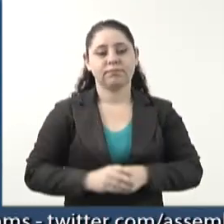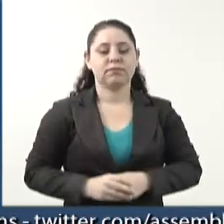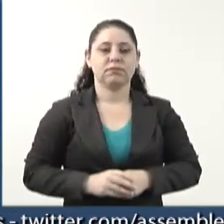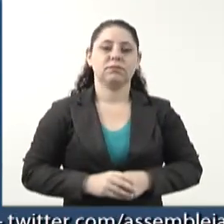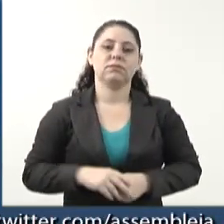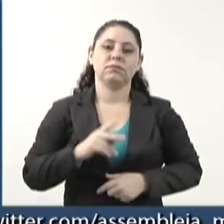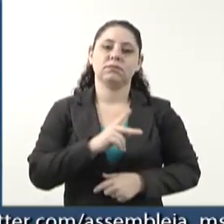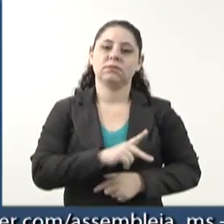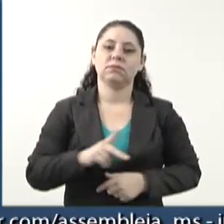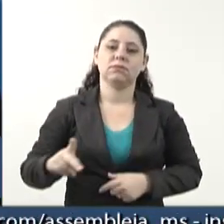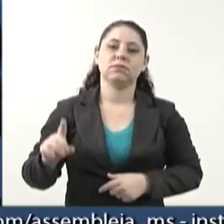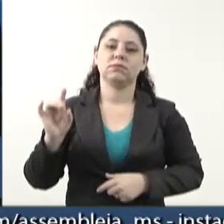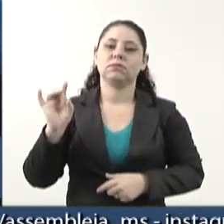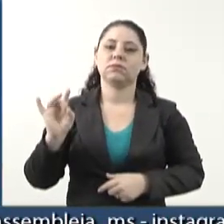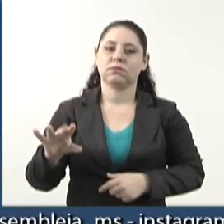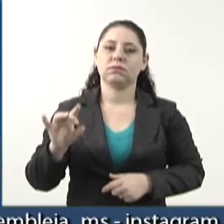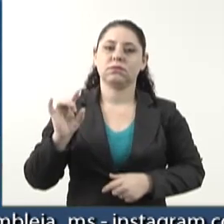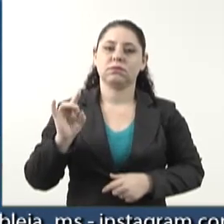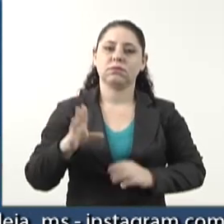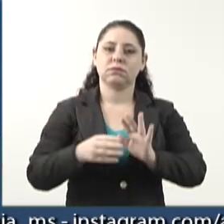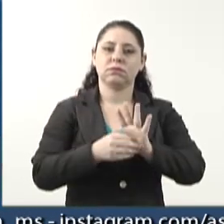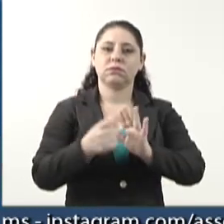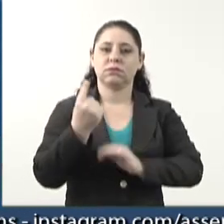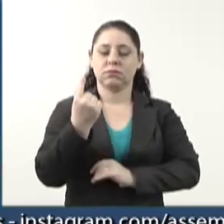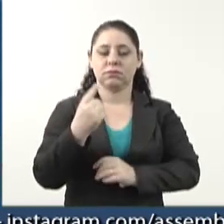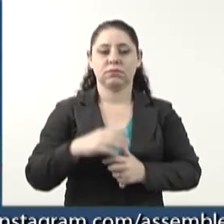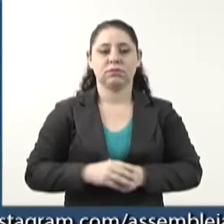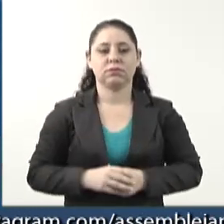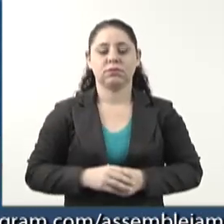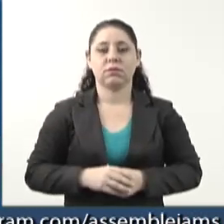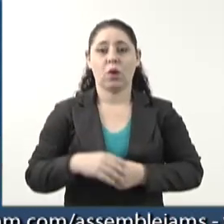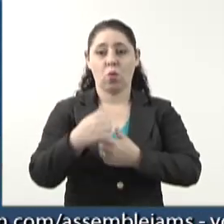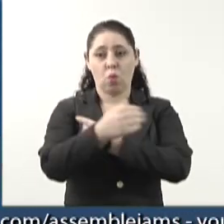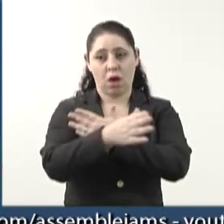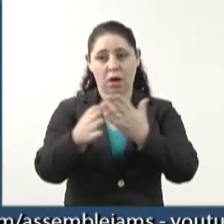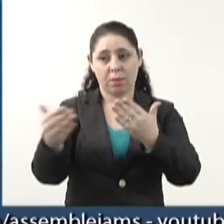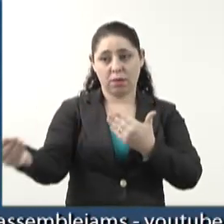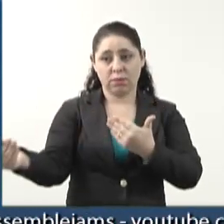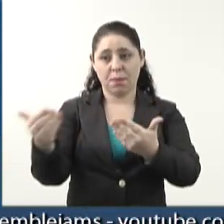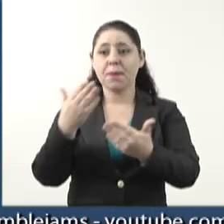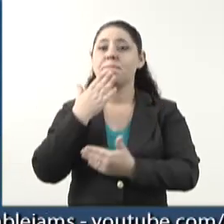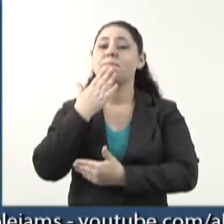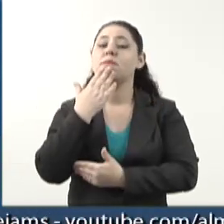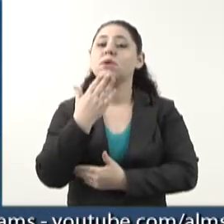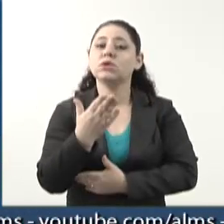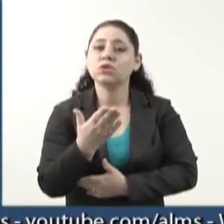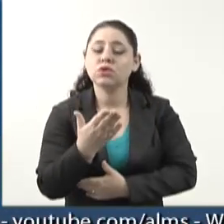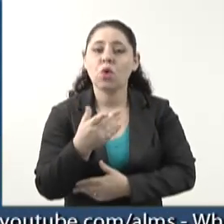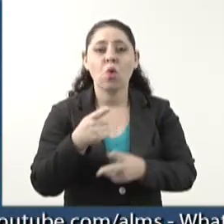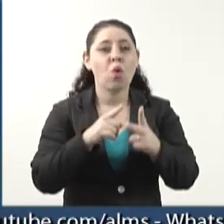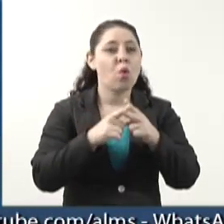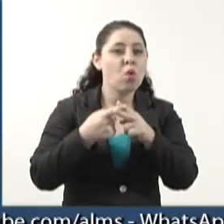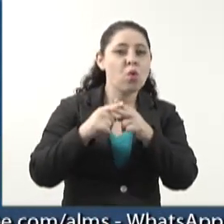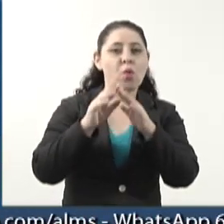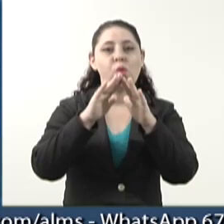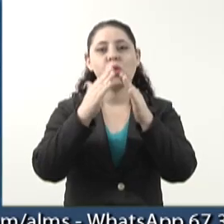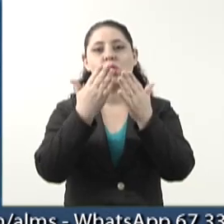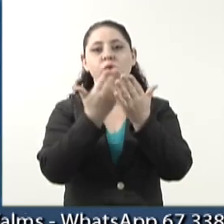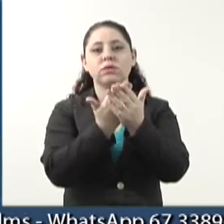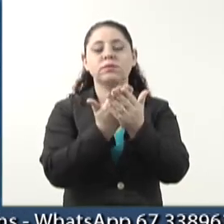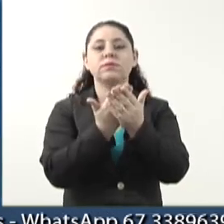Senhor presidente, apenas para encaminhar uma indicação, chegou ao nosso gabinete uma solicitação de uma reforma de uma escola,